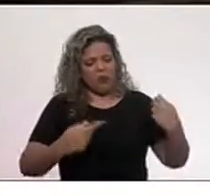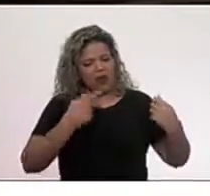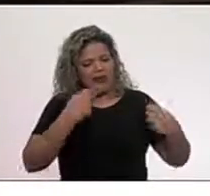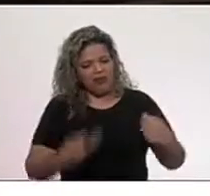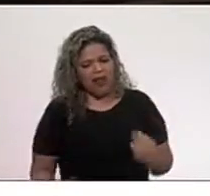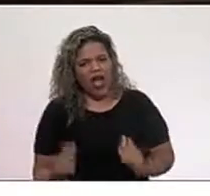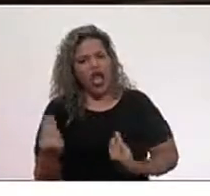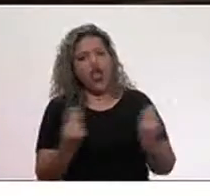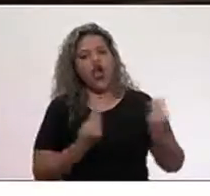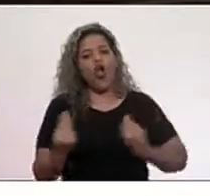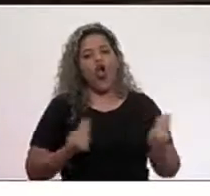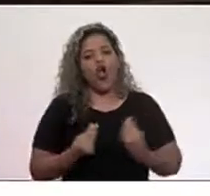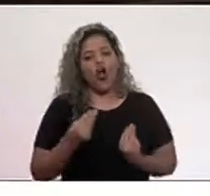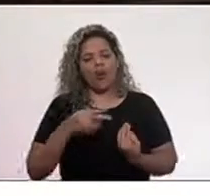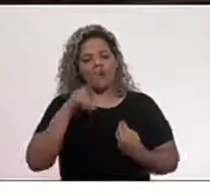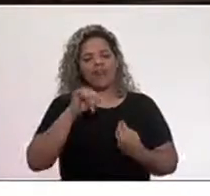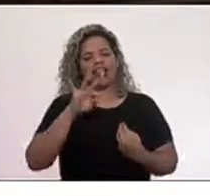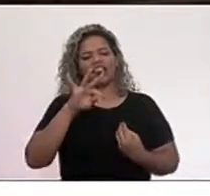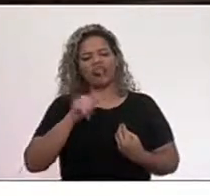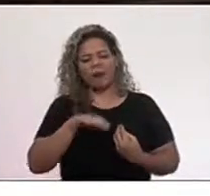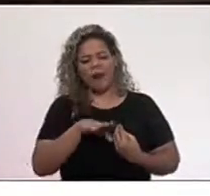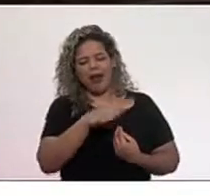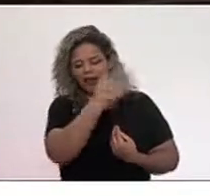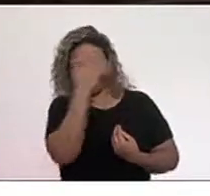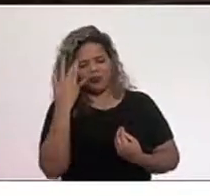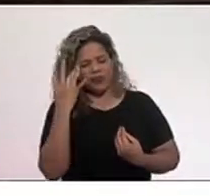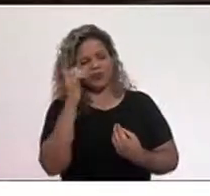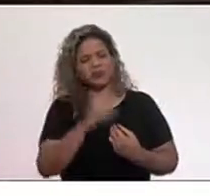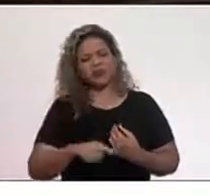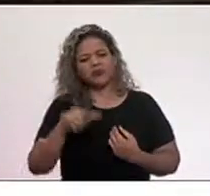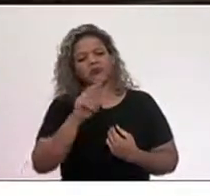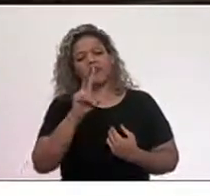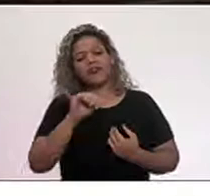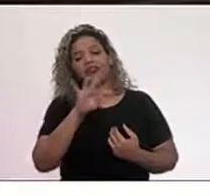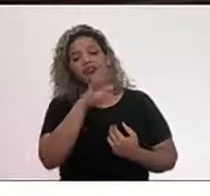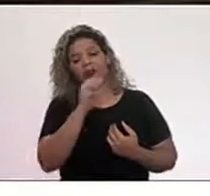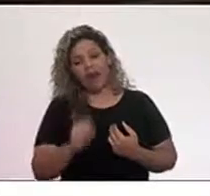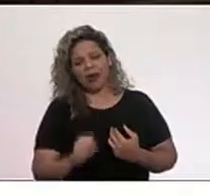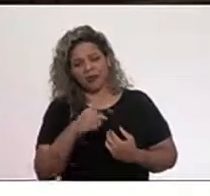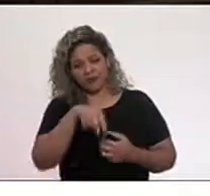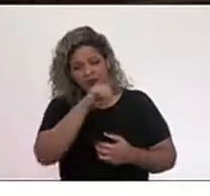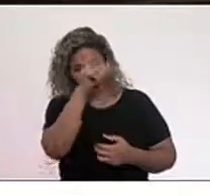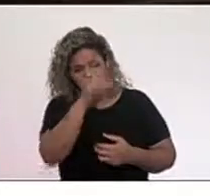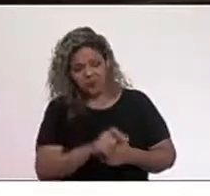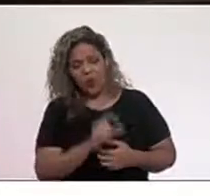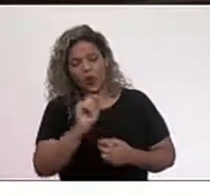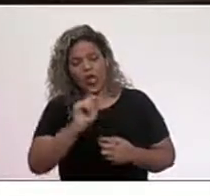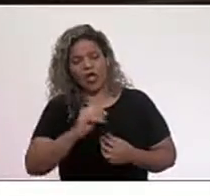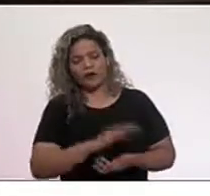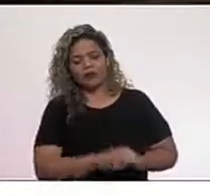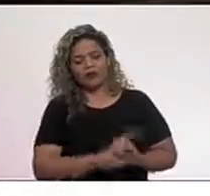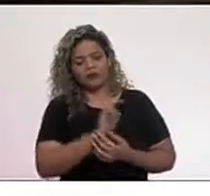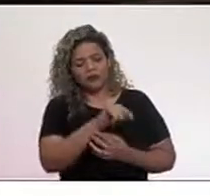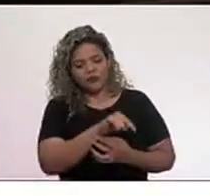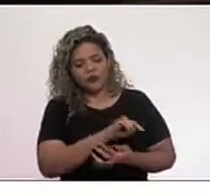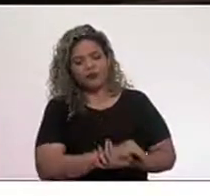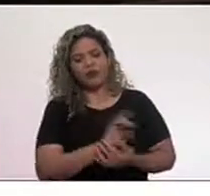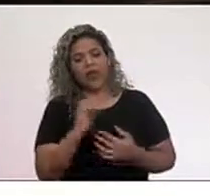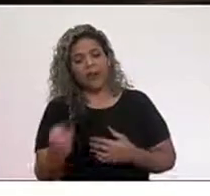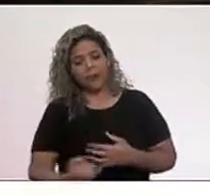das vítimas dessa situação. São vítimas, senhor presidente, e aí é muito importante